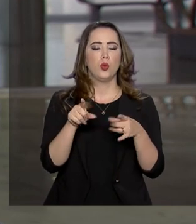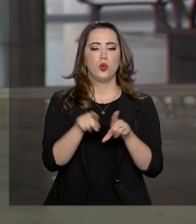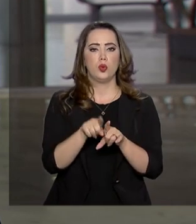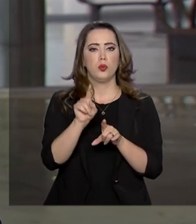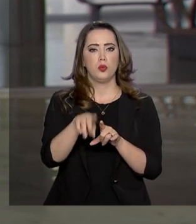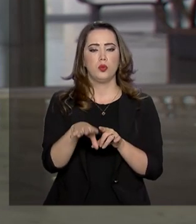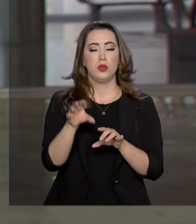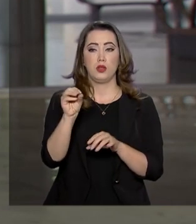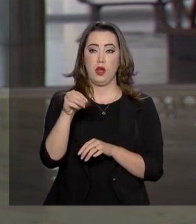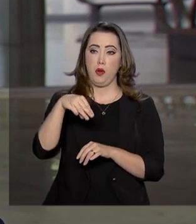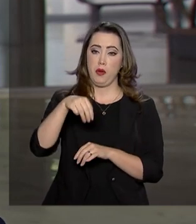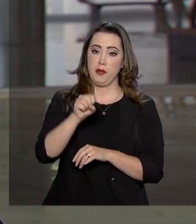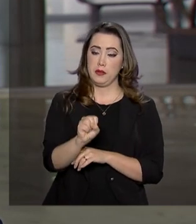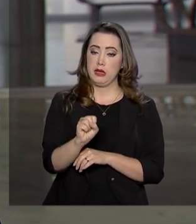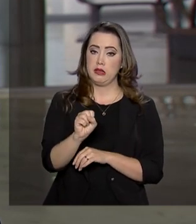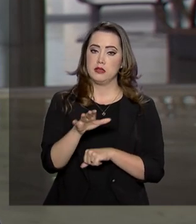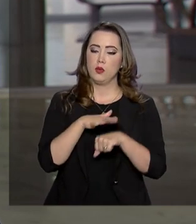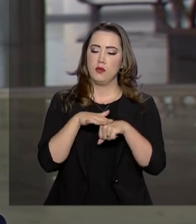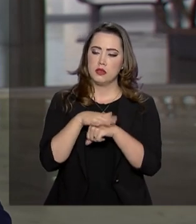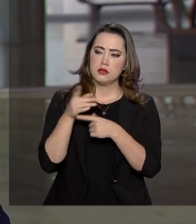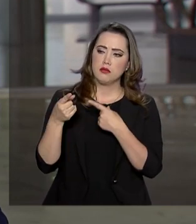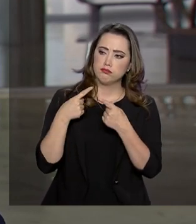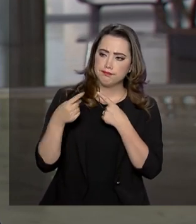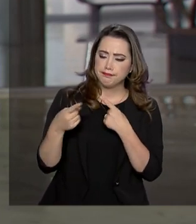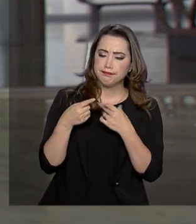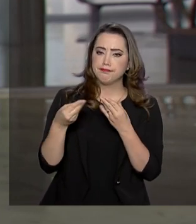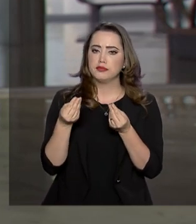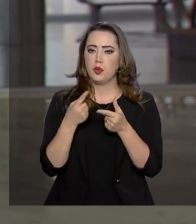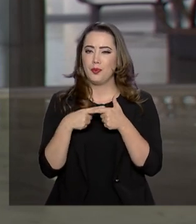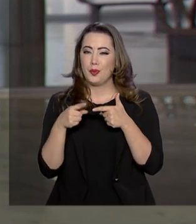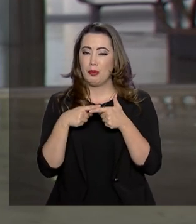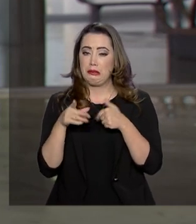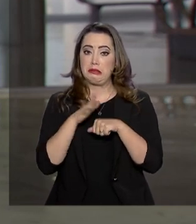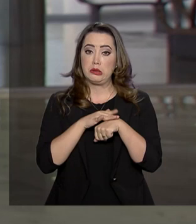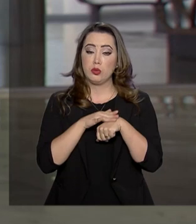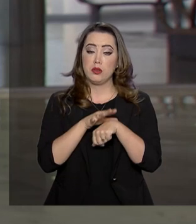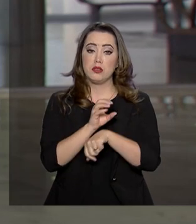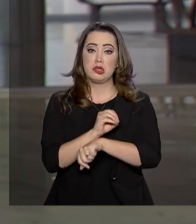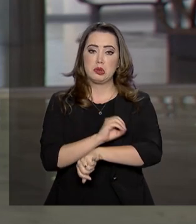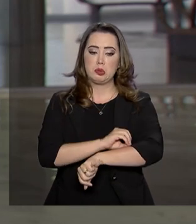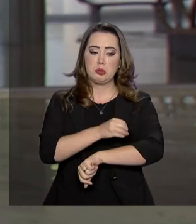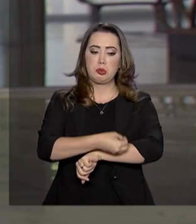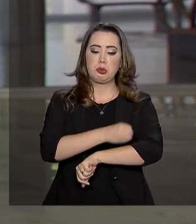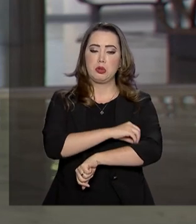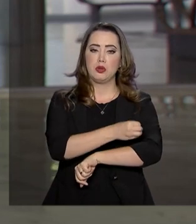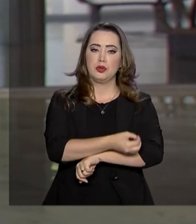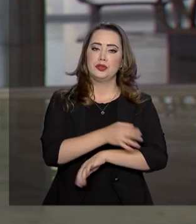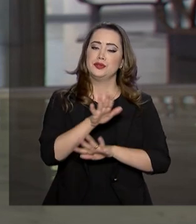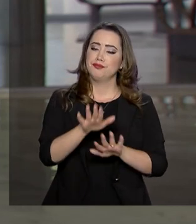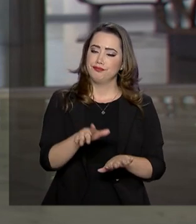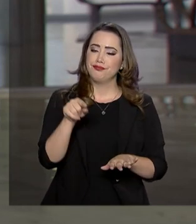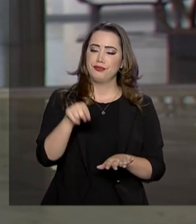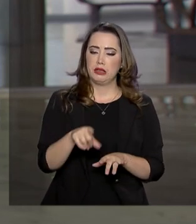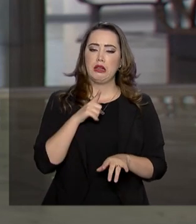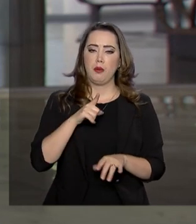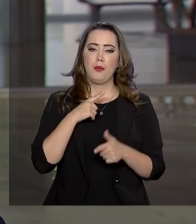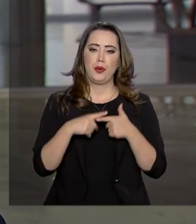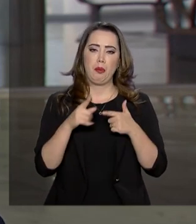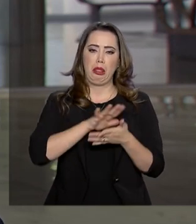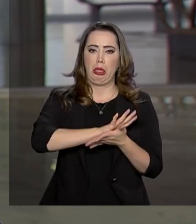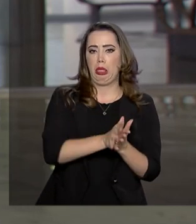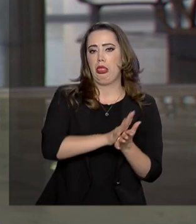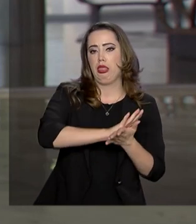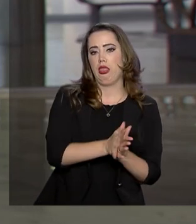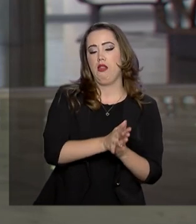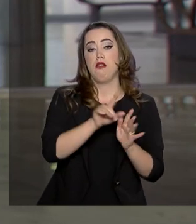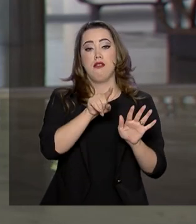Sasakawa. E eles conversaram sobre essa questão da ranceníase e alertaram que é uma doença que infelizmente ainda sofre muito preconceito, mas